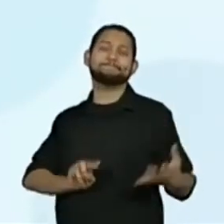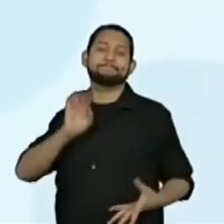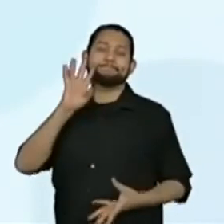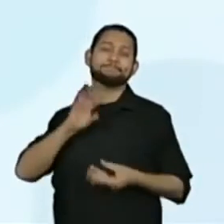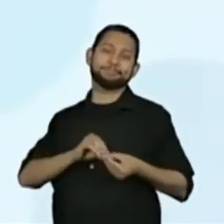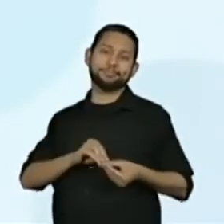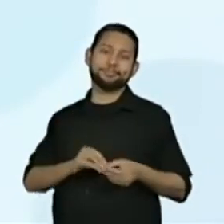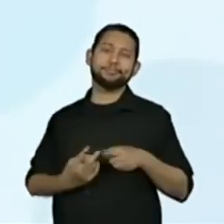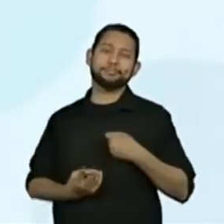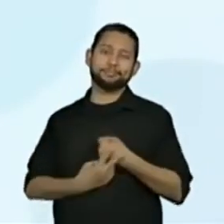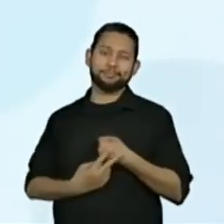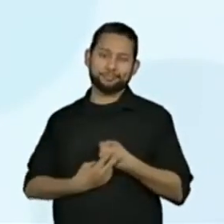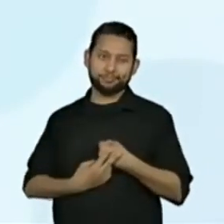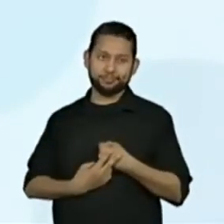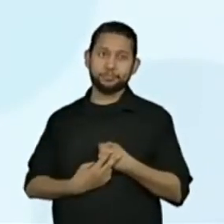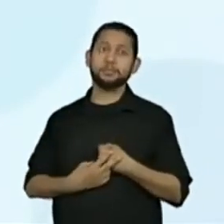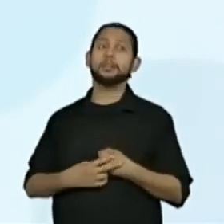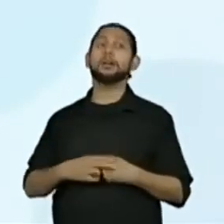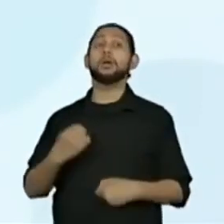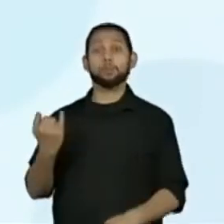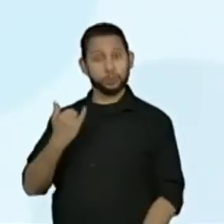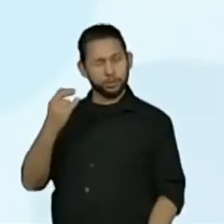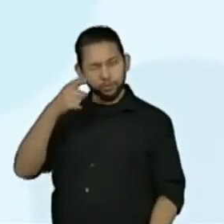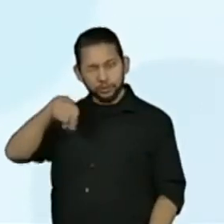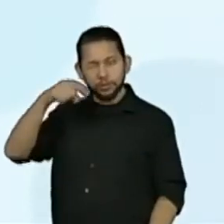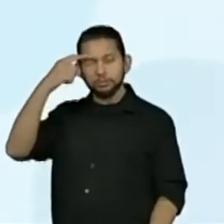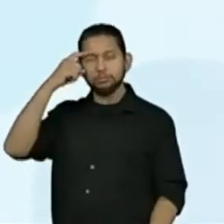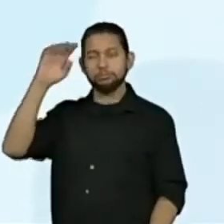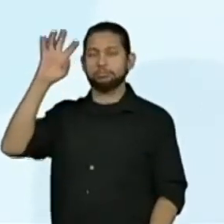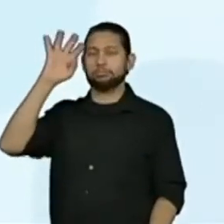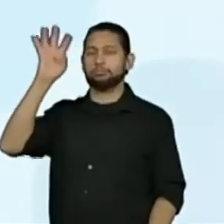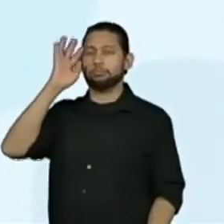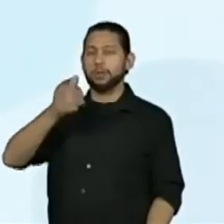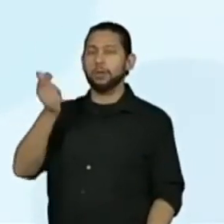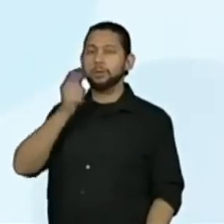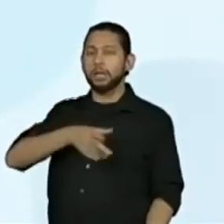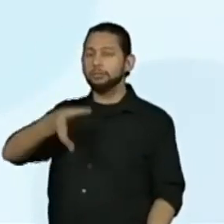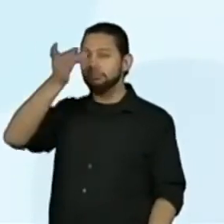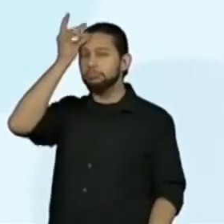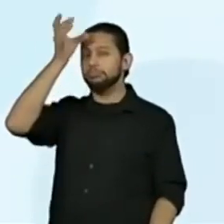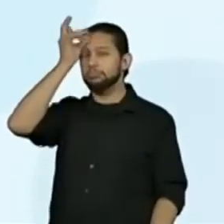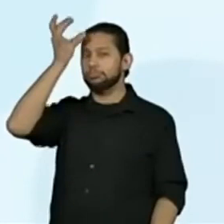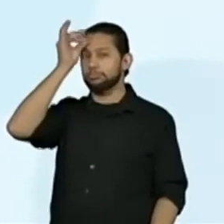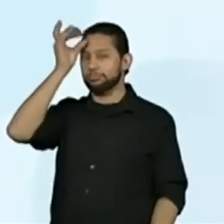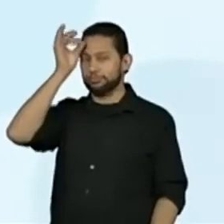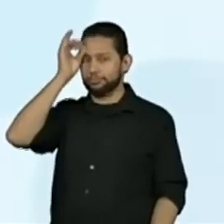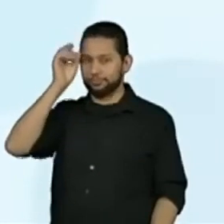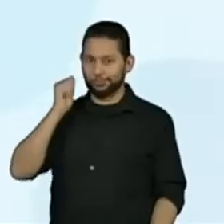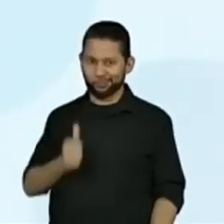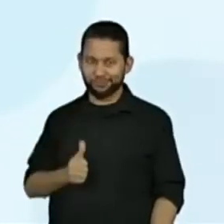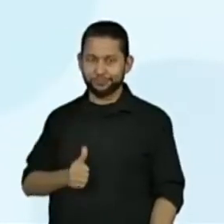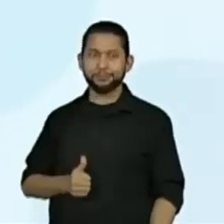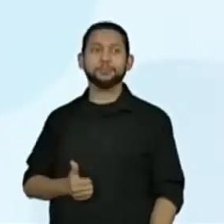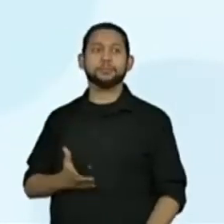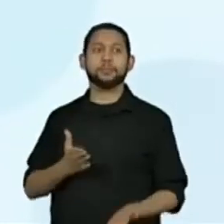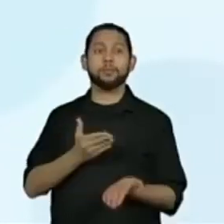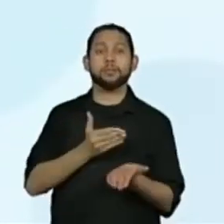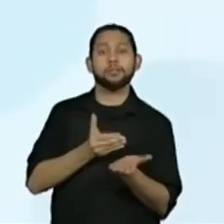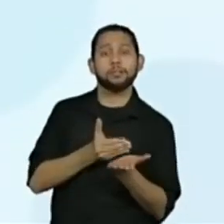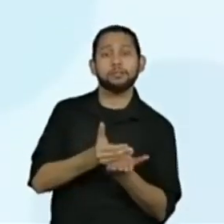Pois essas reflexões são muito importantes para a gente poder gravar a regra. Então, começou.